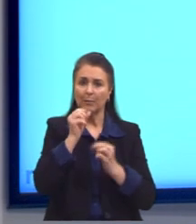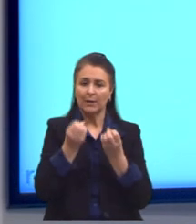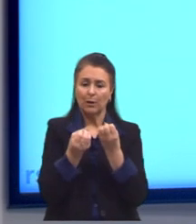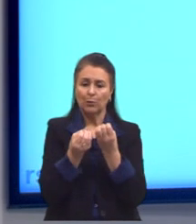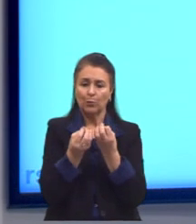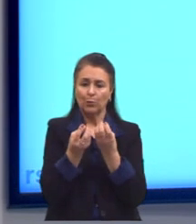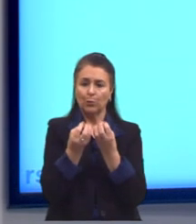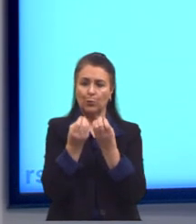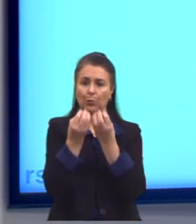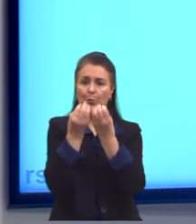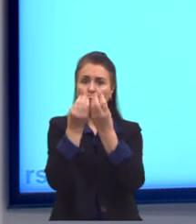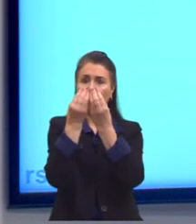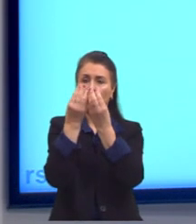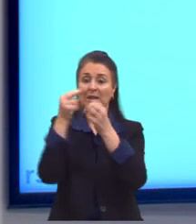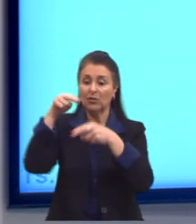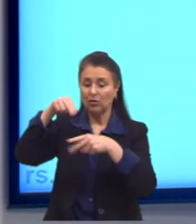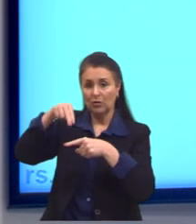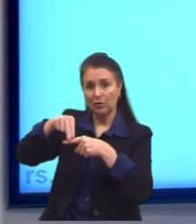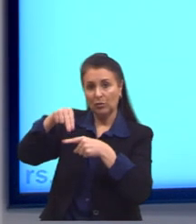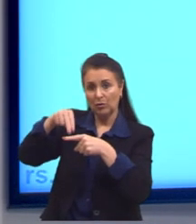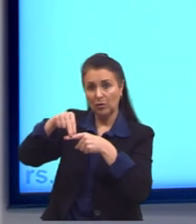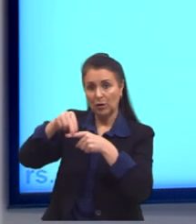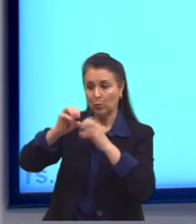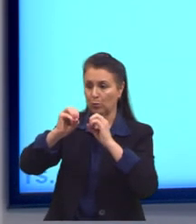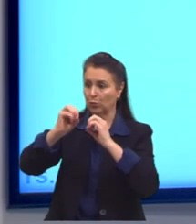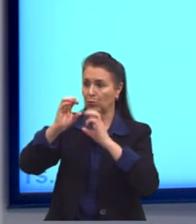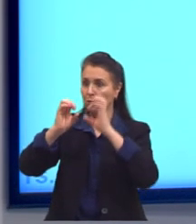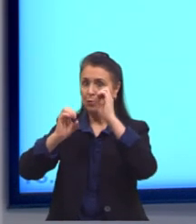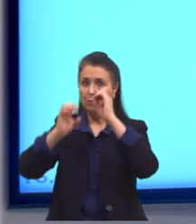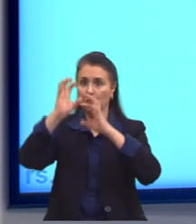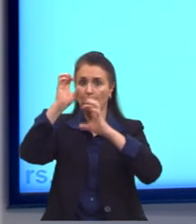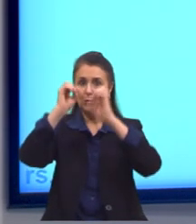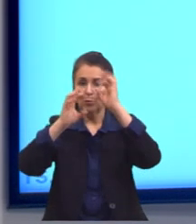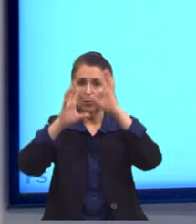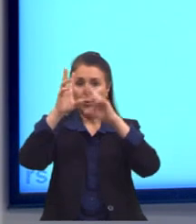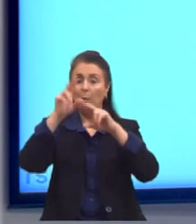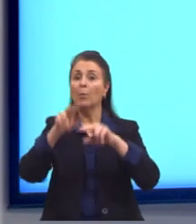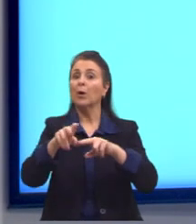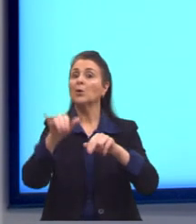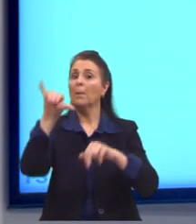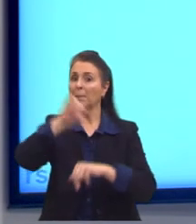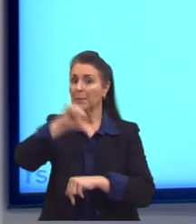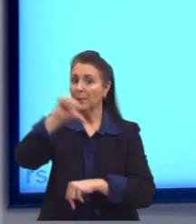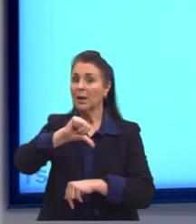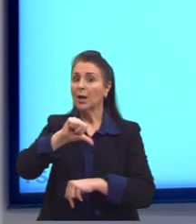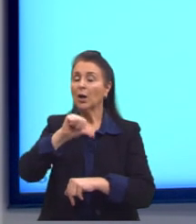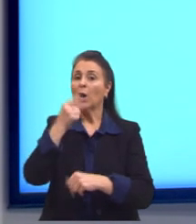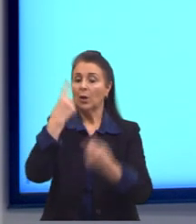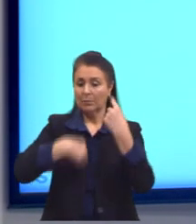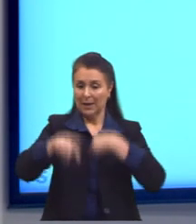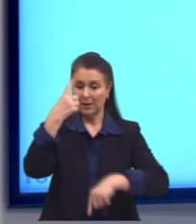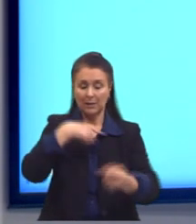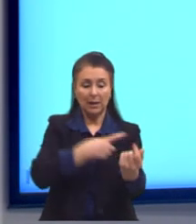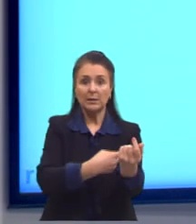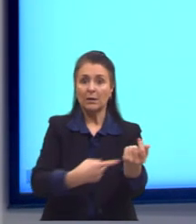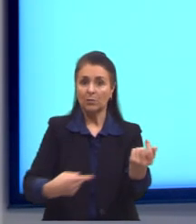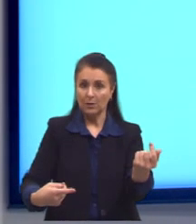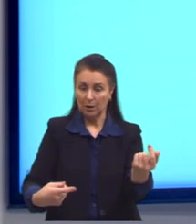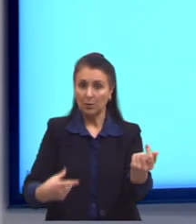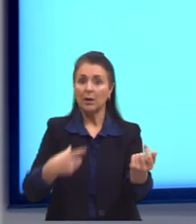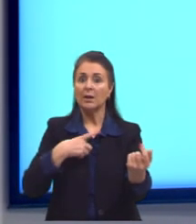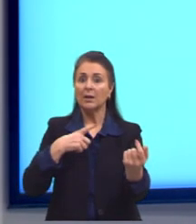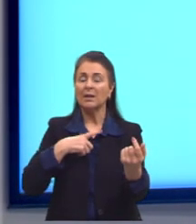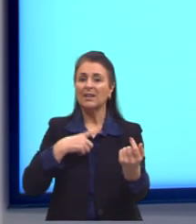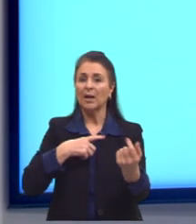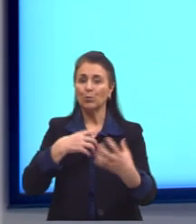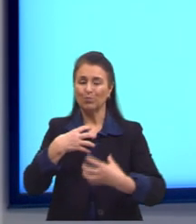nitrogênio grandes demais que podem obstruir a circulação sanguínea e chegar e gerar uma síndrome de descompressão.